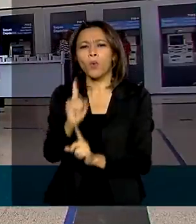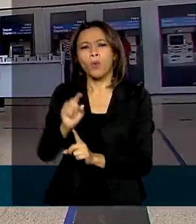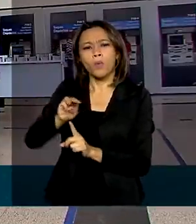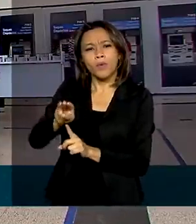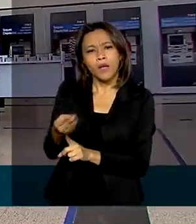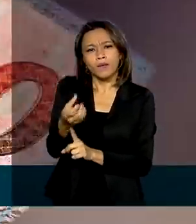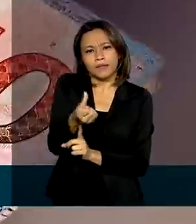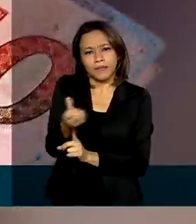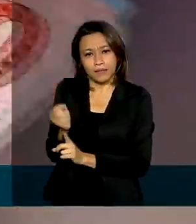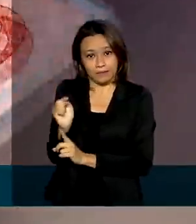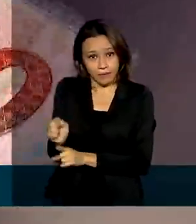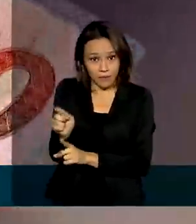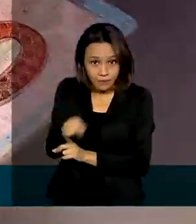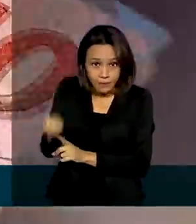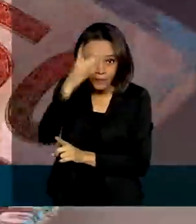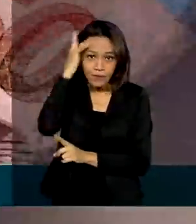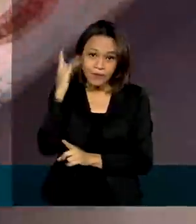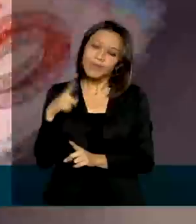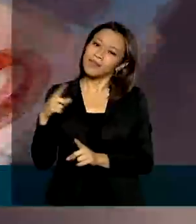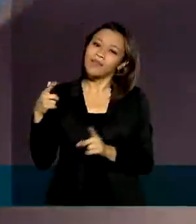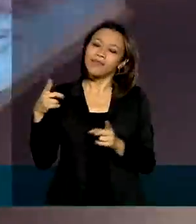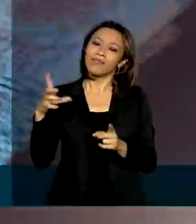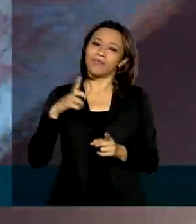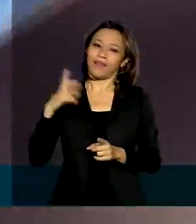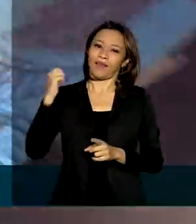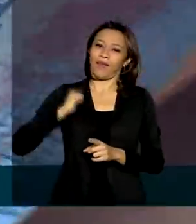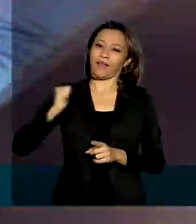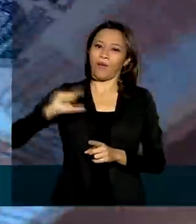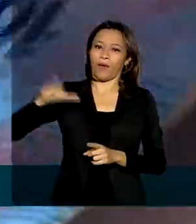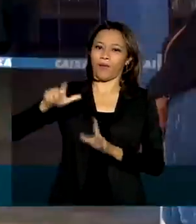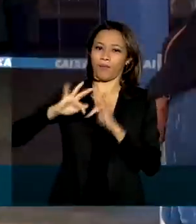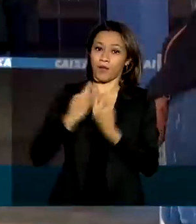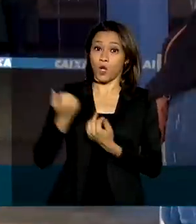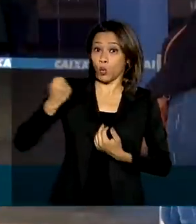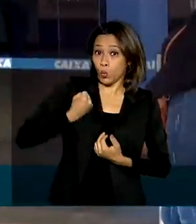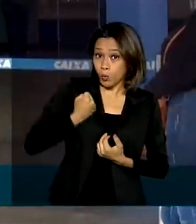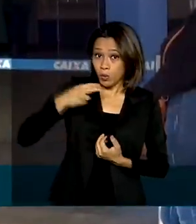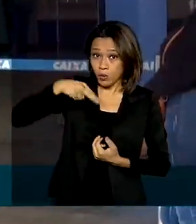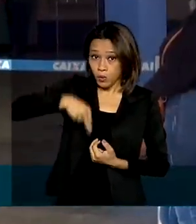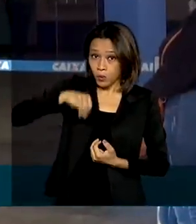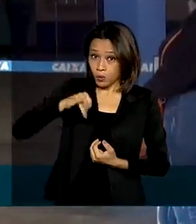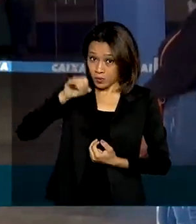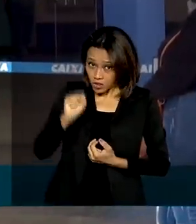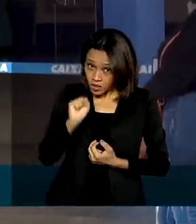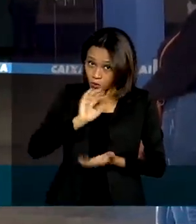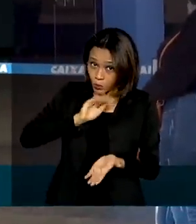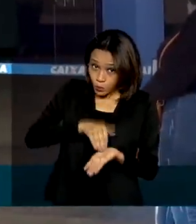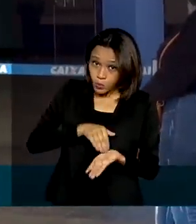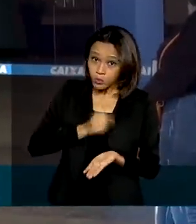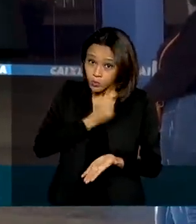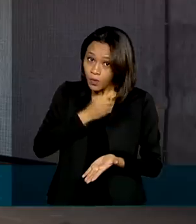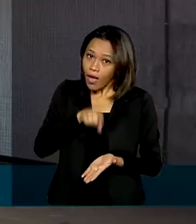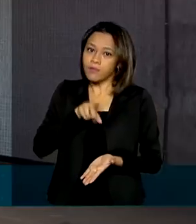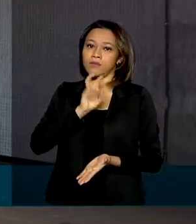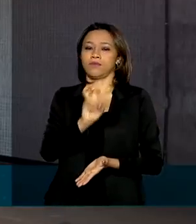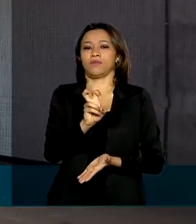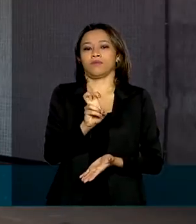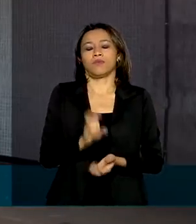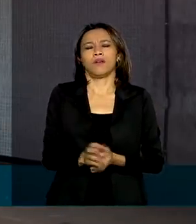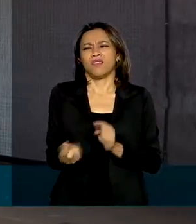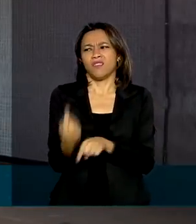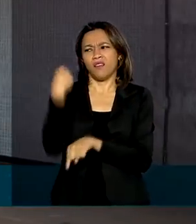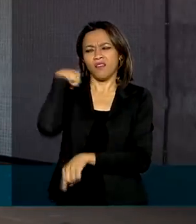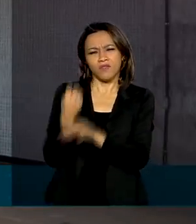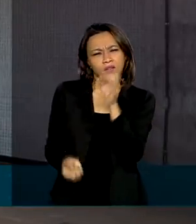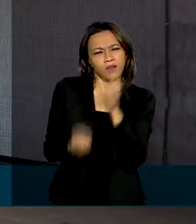mil pessoas que fazem parte do Bolsa Família e que tem o NIS, Número de Identificação Social, final 5. Desde que foi